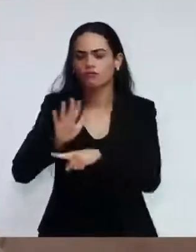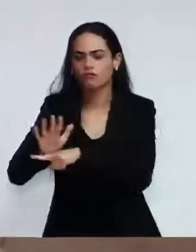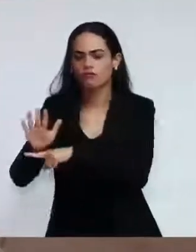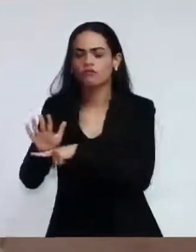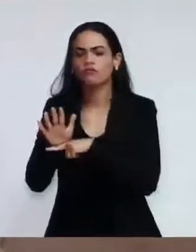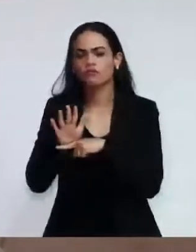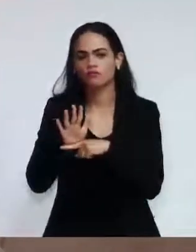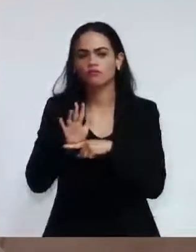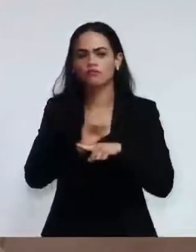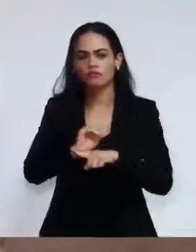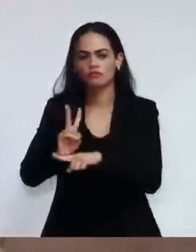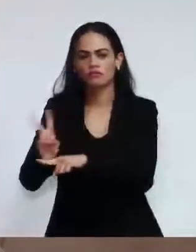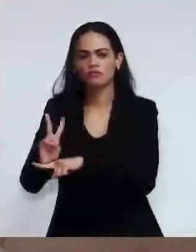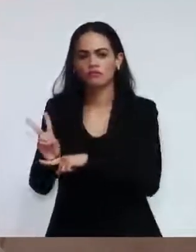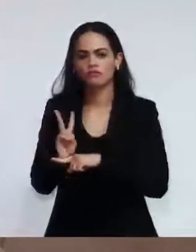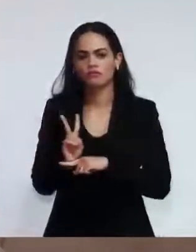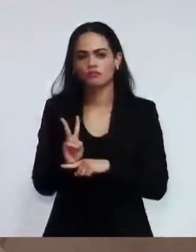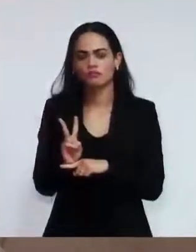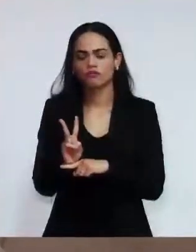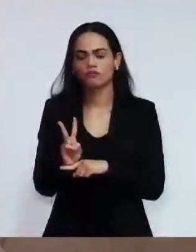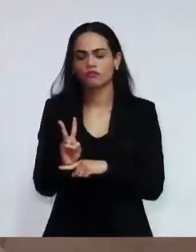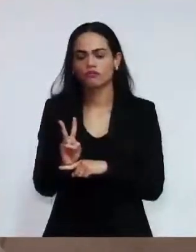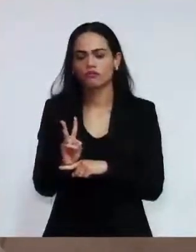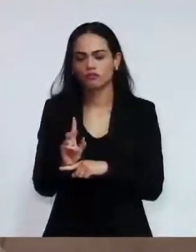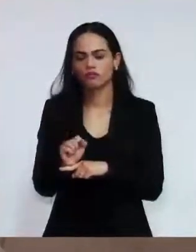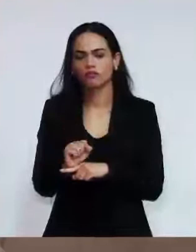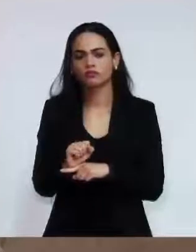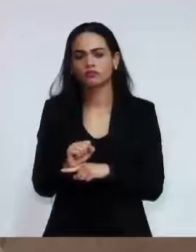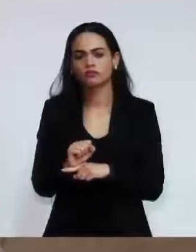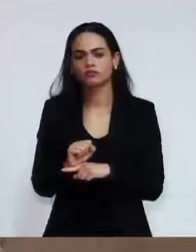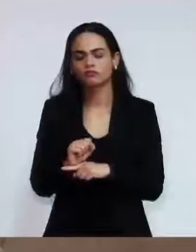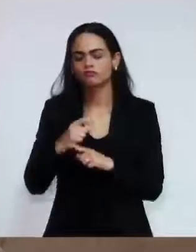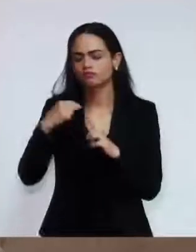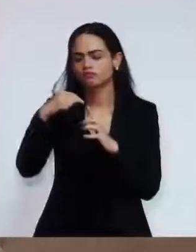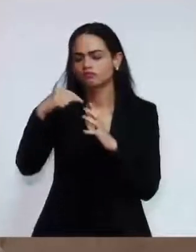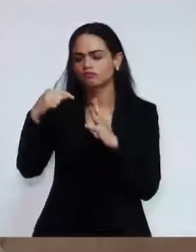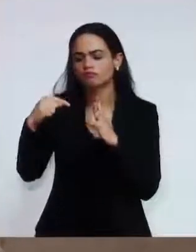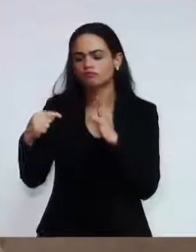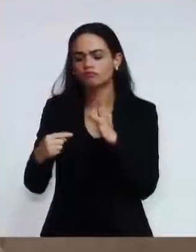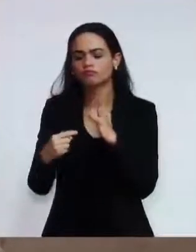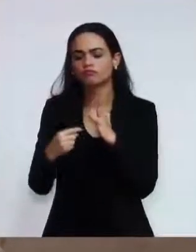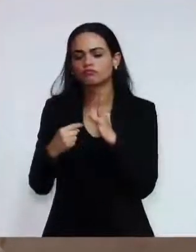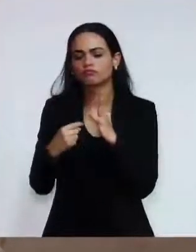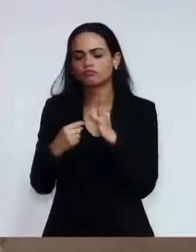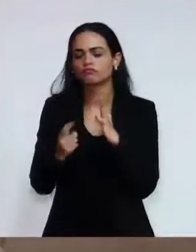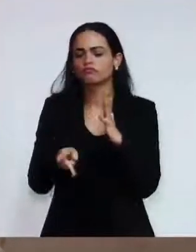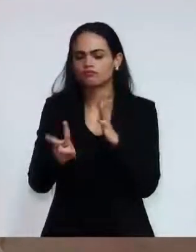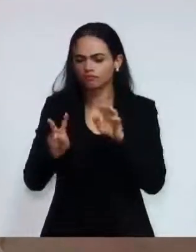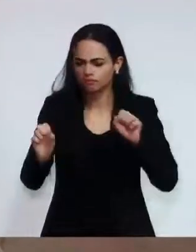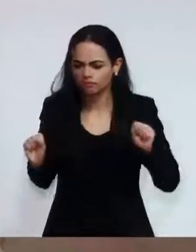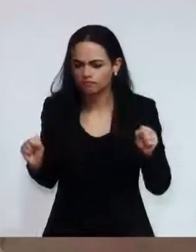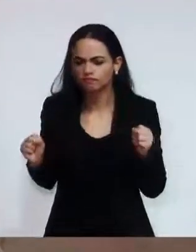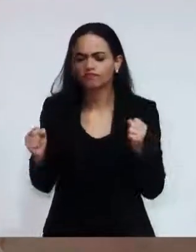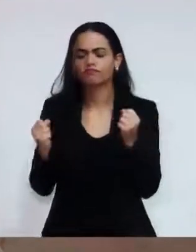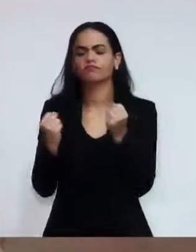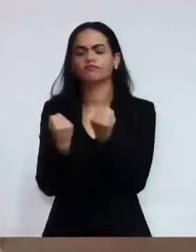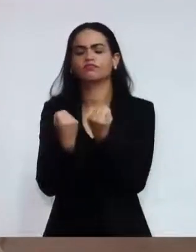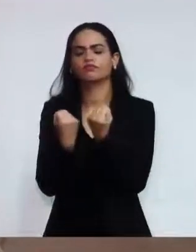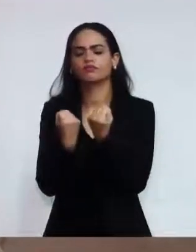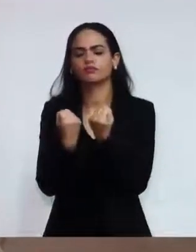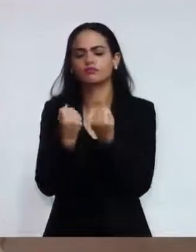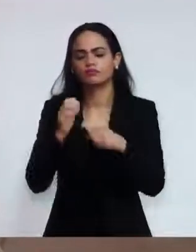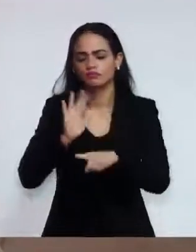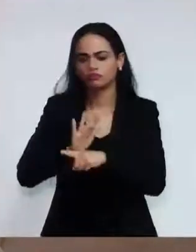homens. Eles dão médios esforços para defender a população viedense. Então vamos pensar.